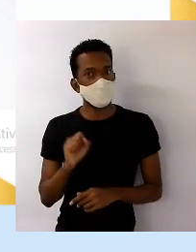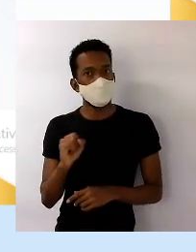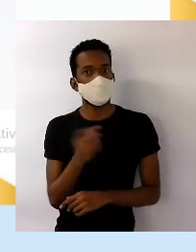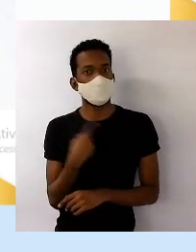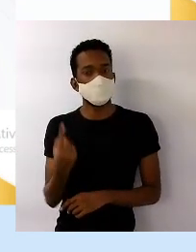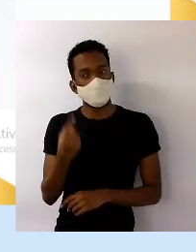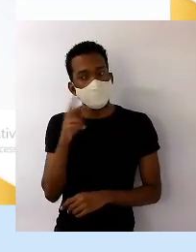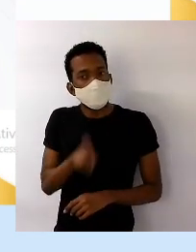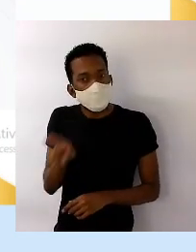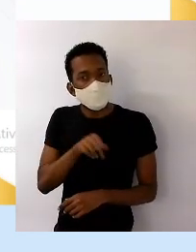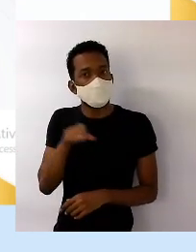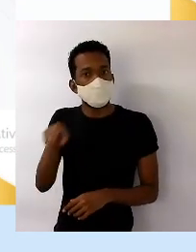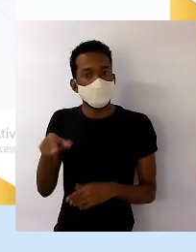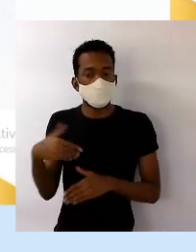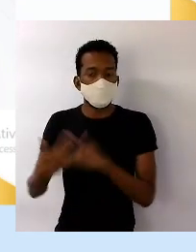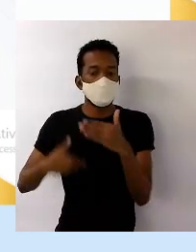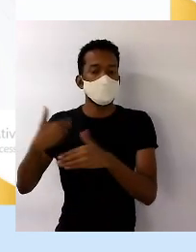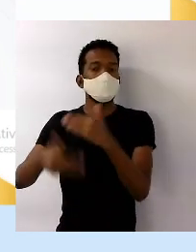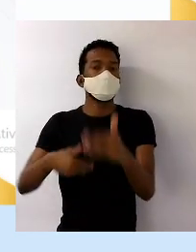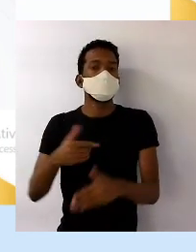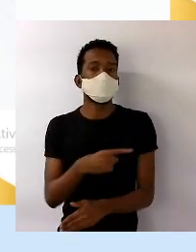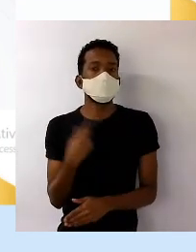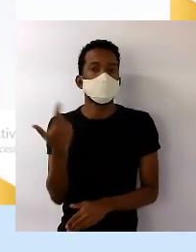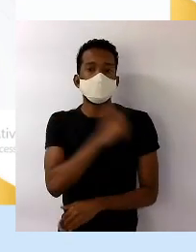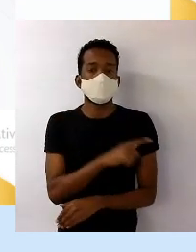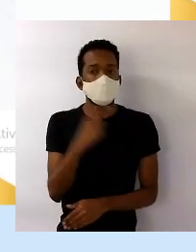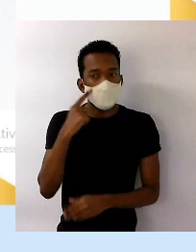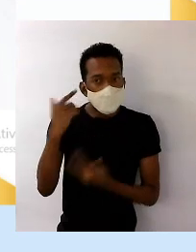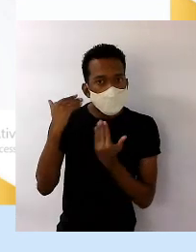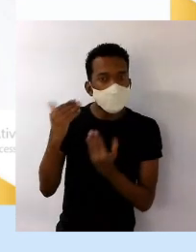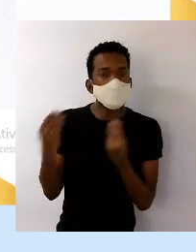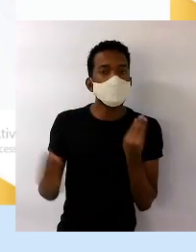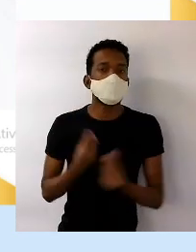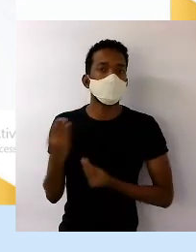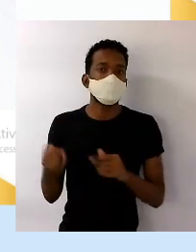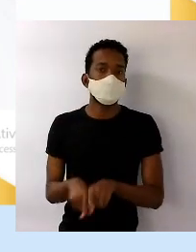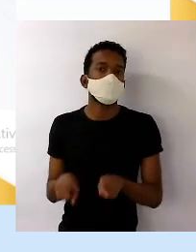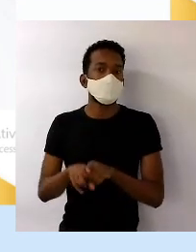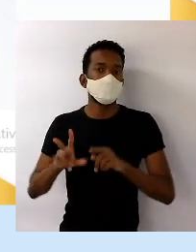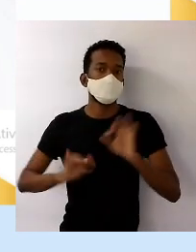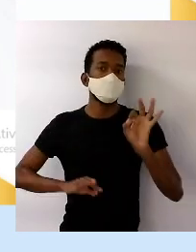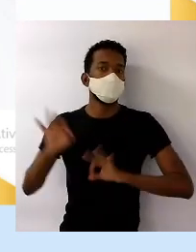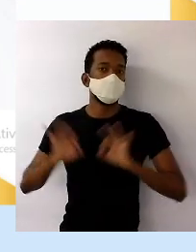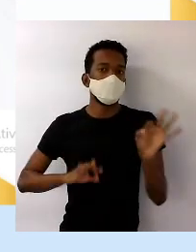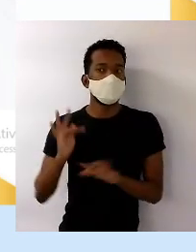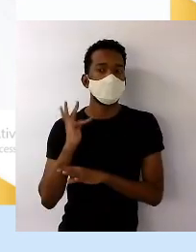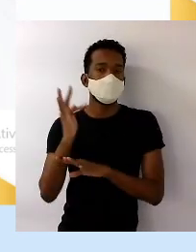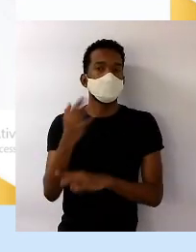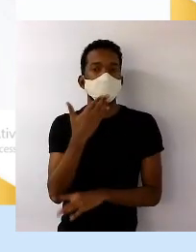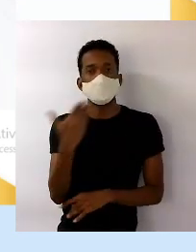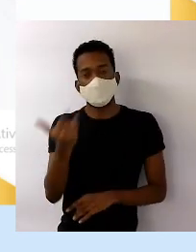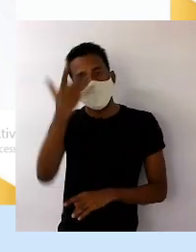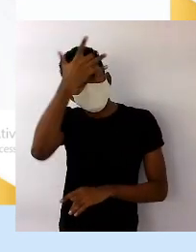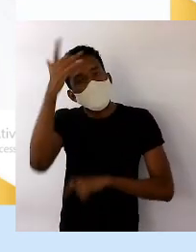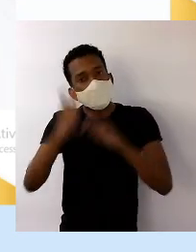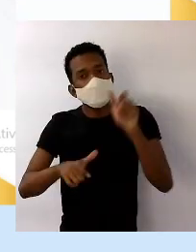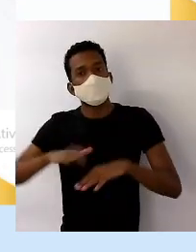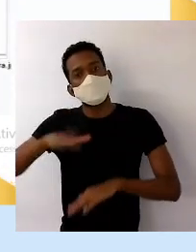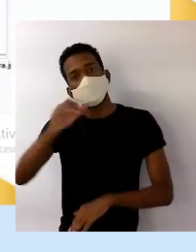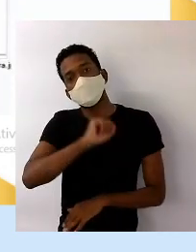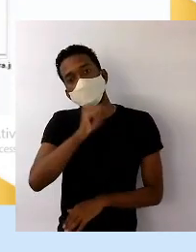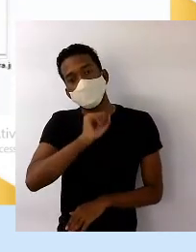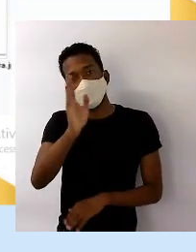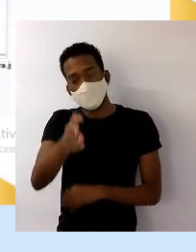projeções, a gente consegue tentar prever e se organizar para um futuro melhor para as pessoas mais velhas.